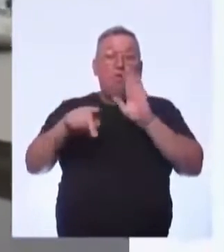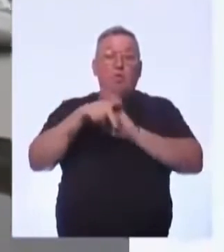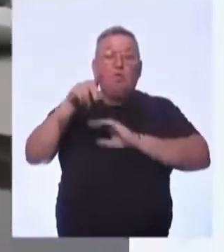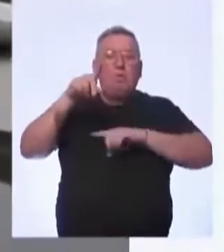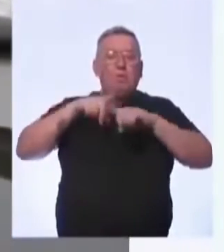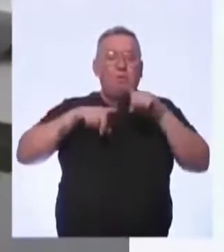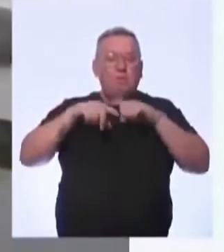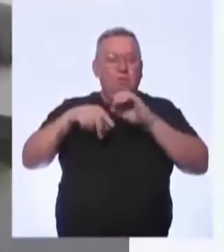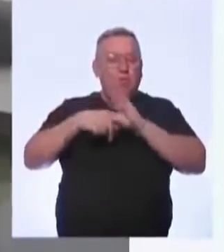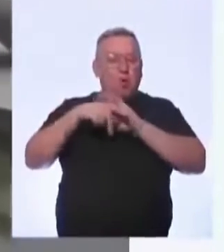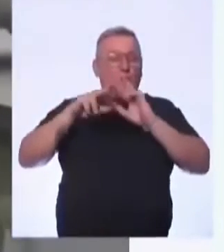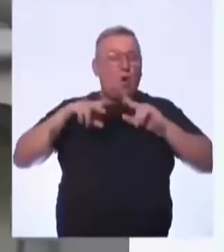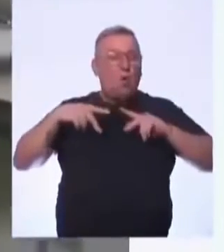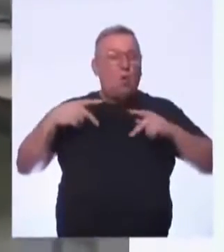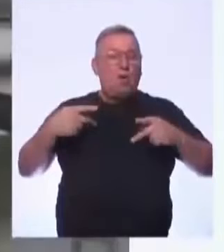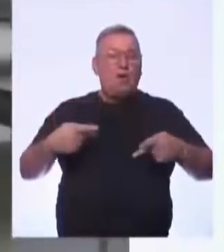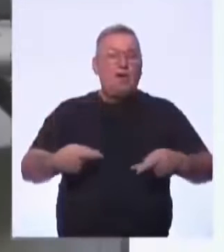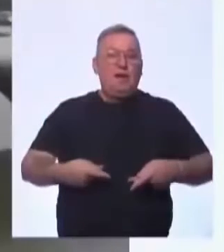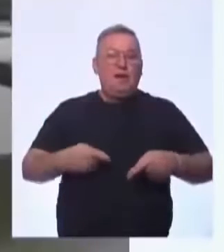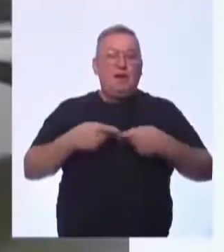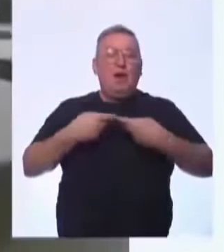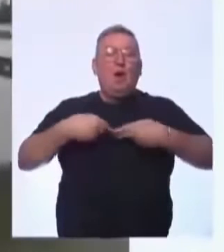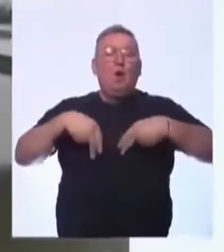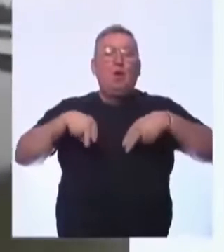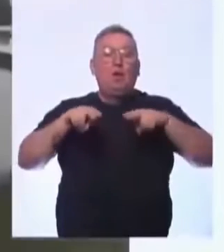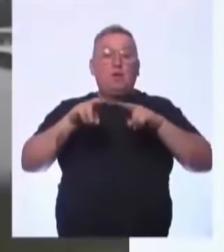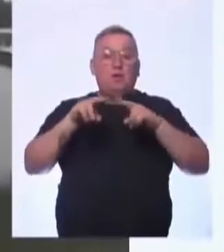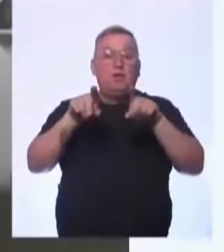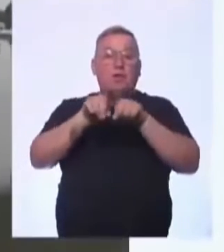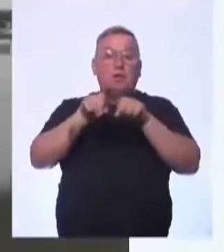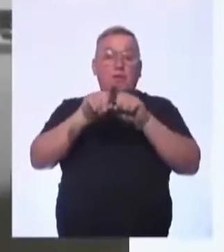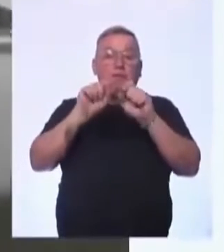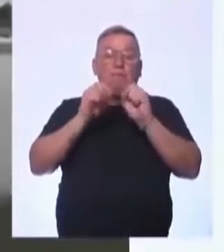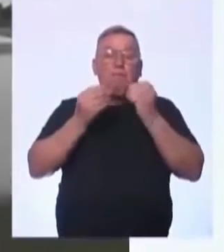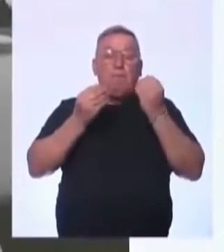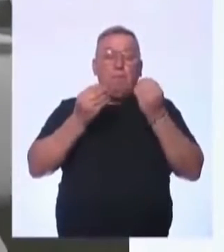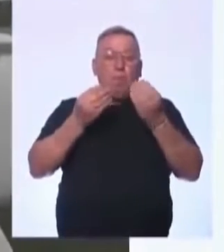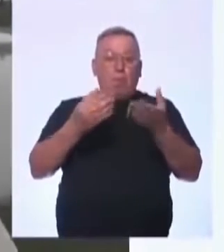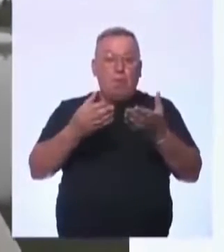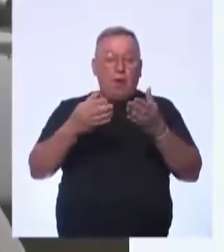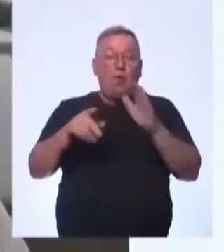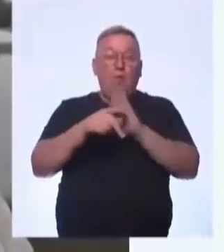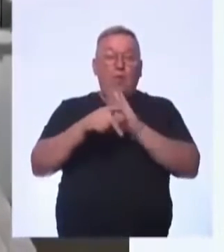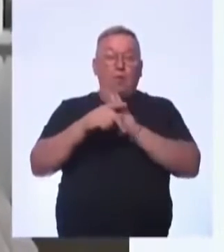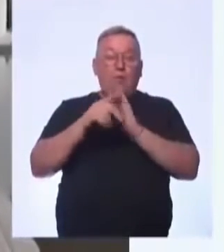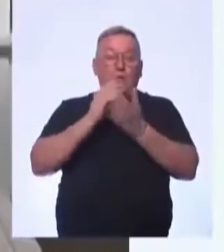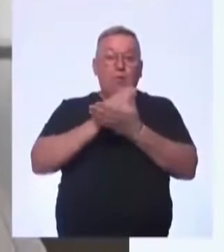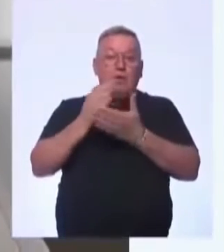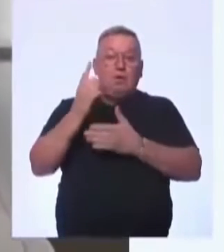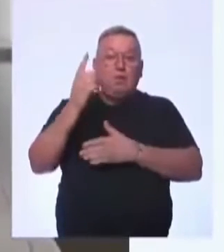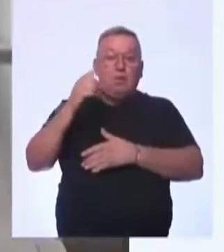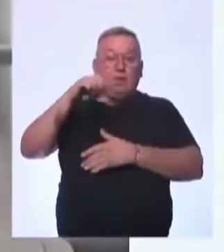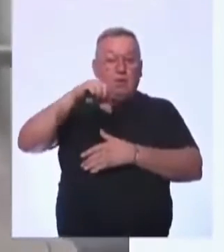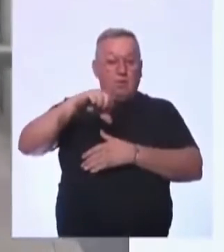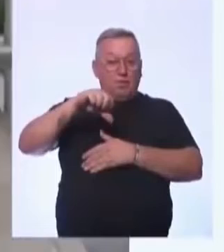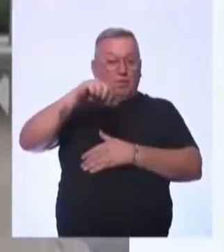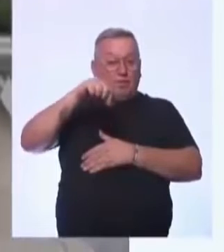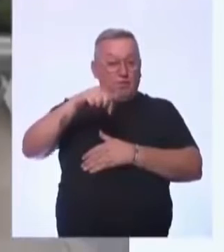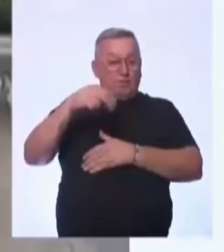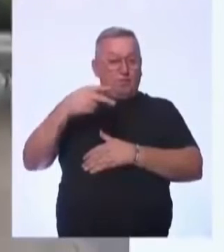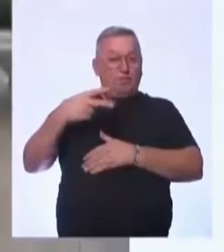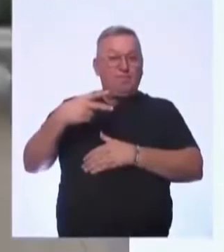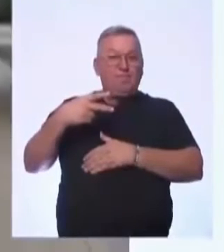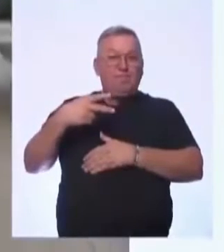Cultural da Humanidade. A Unesco passou a conceder o título de Patrimônio Cultural da Humanidade a partir de 1972